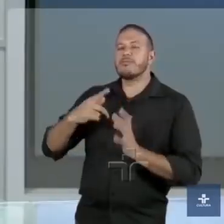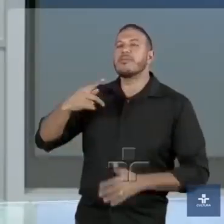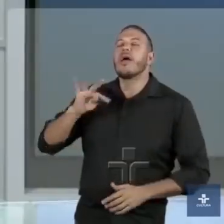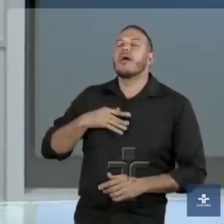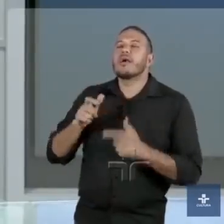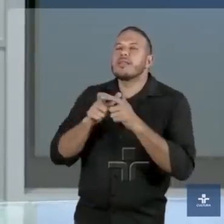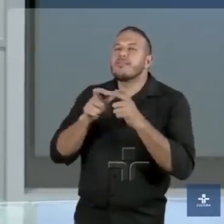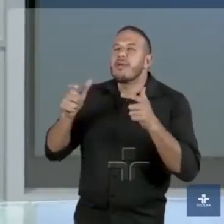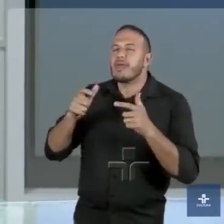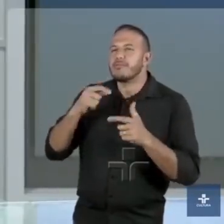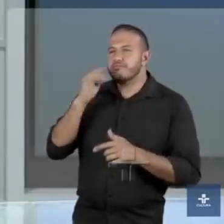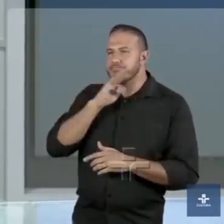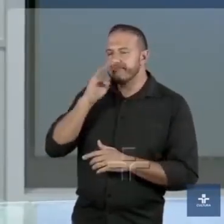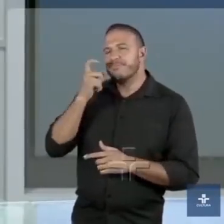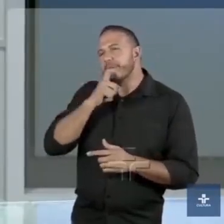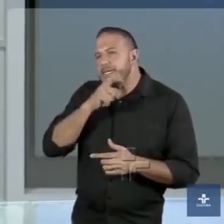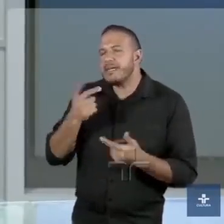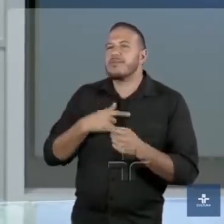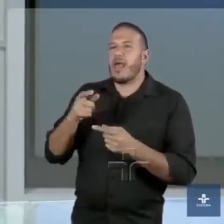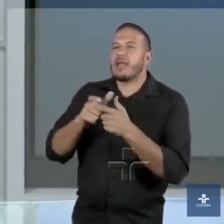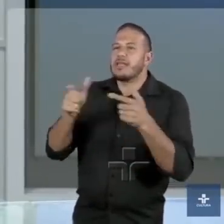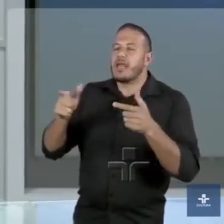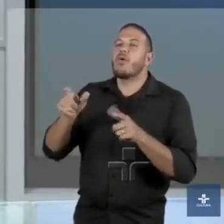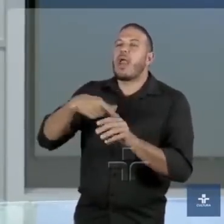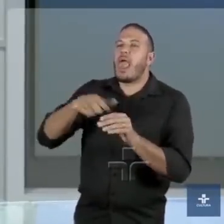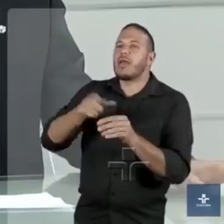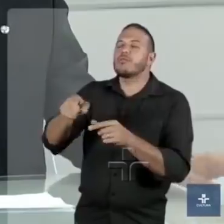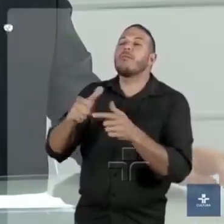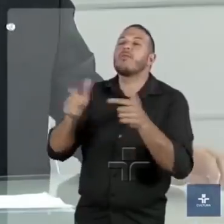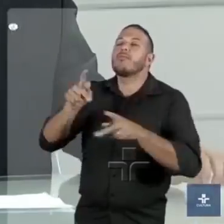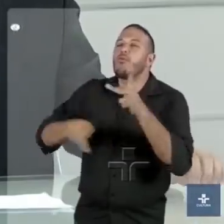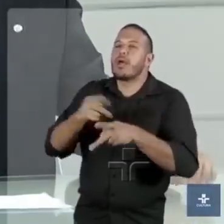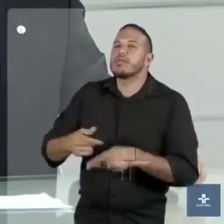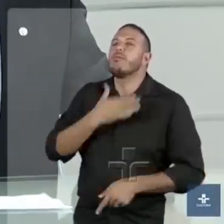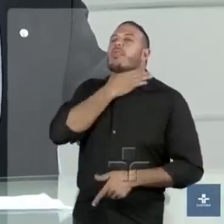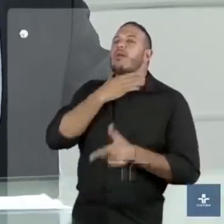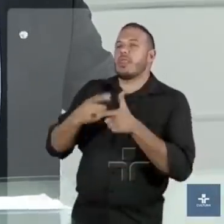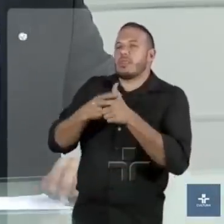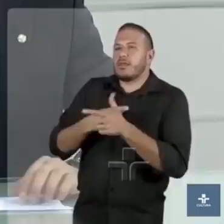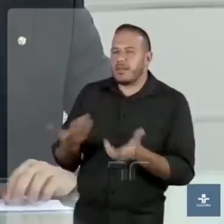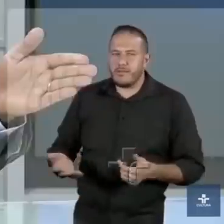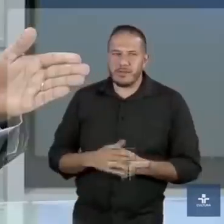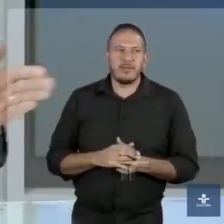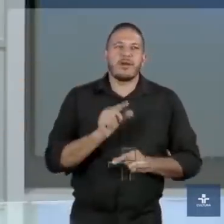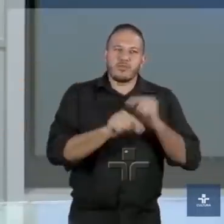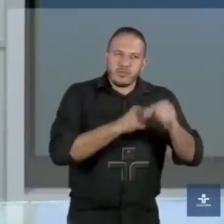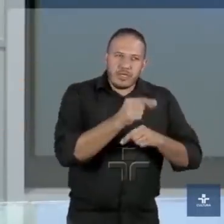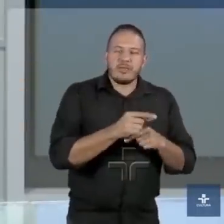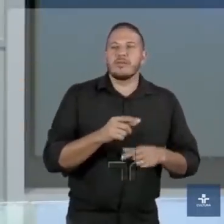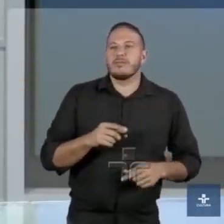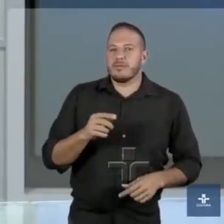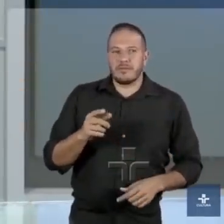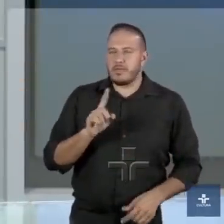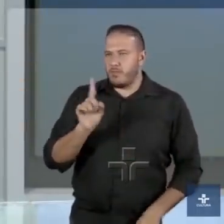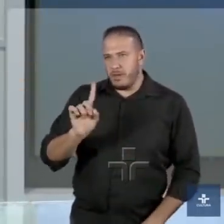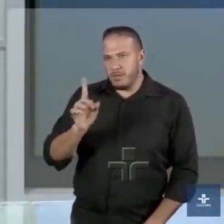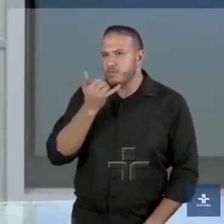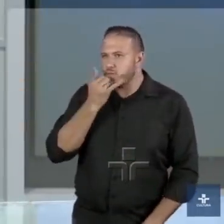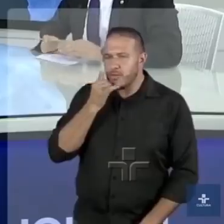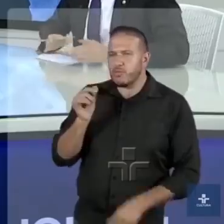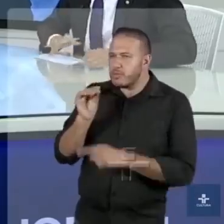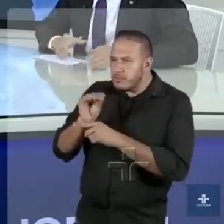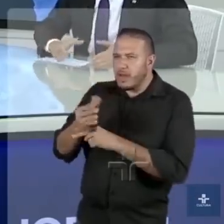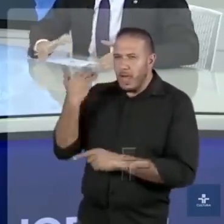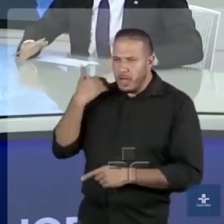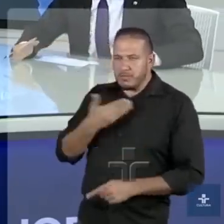estimulando o crédito para a população se endividar é Você está separando de uma Lula e está sustentando que na era Lula valeu. Não, não, não estou sustentando que na era